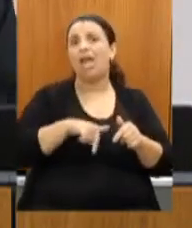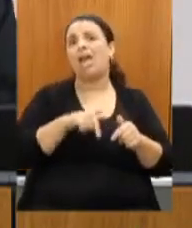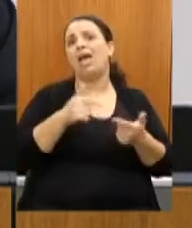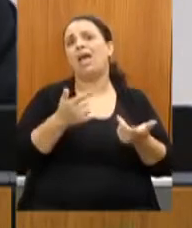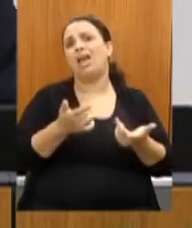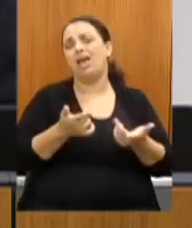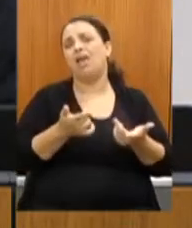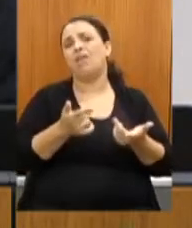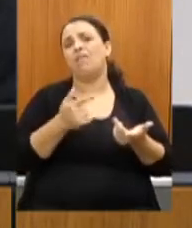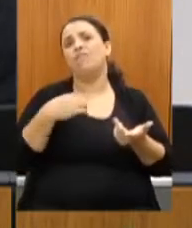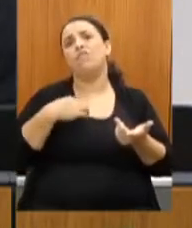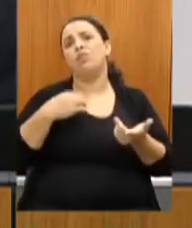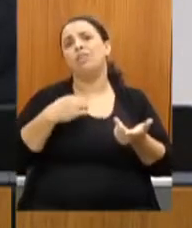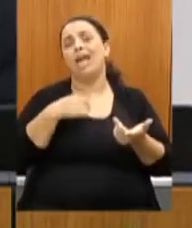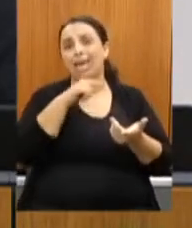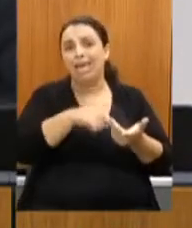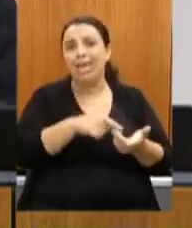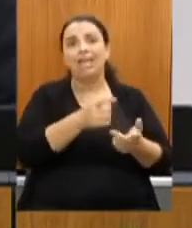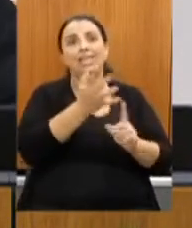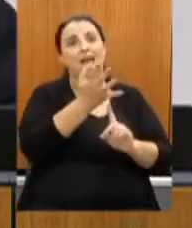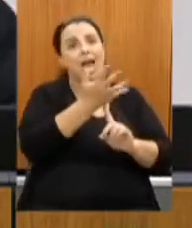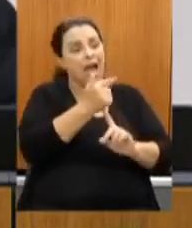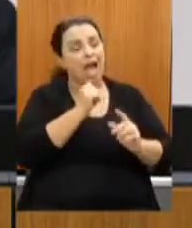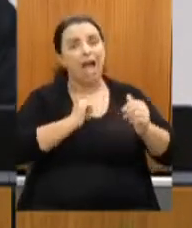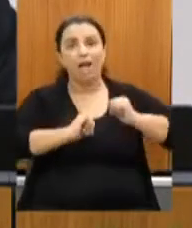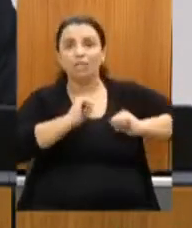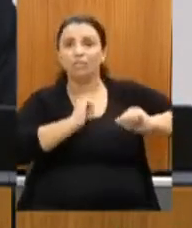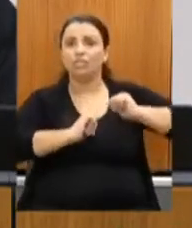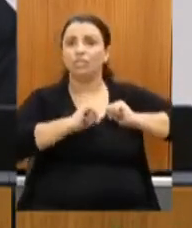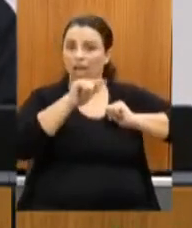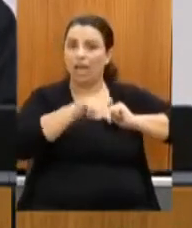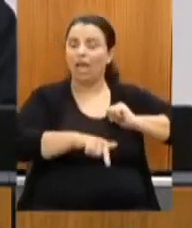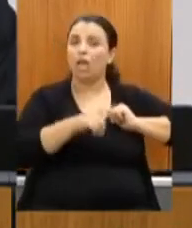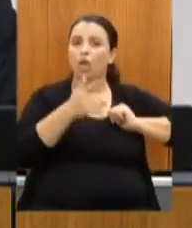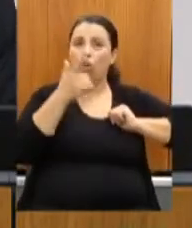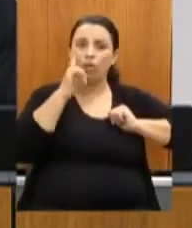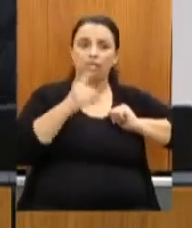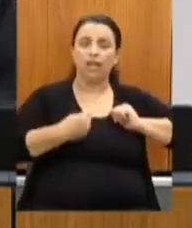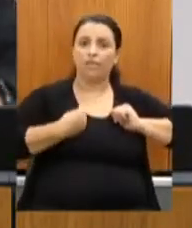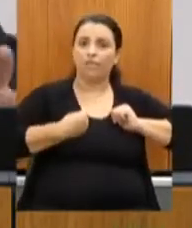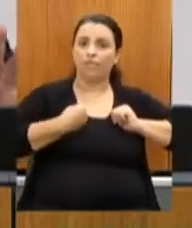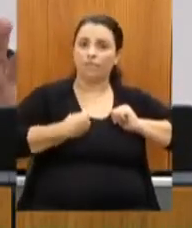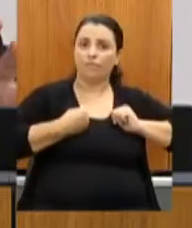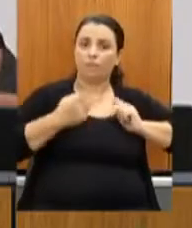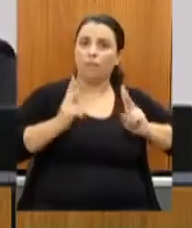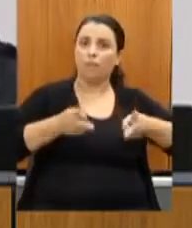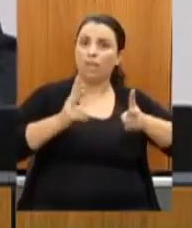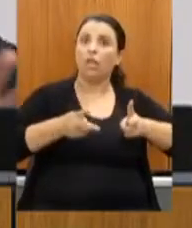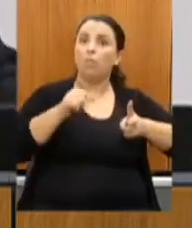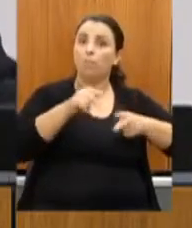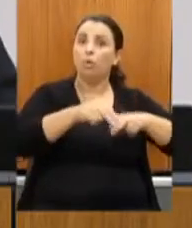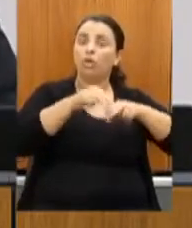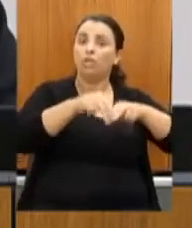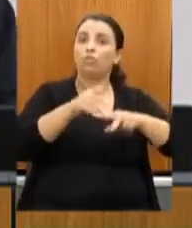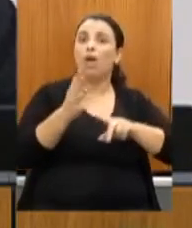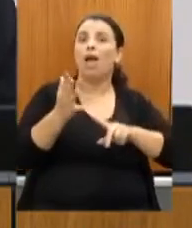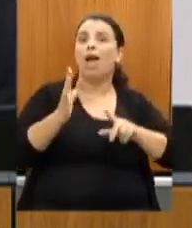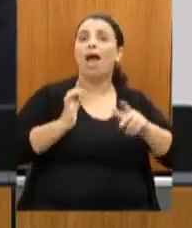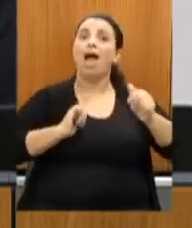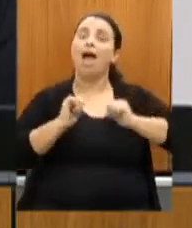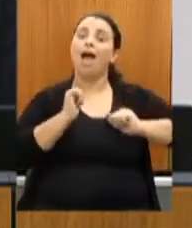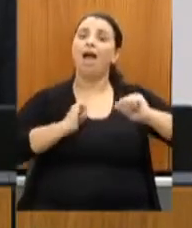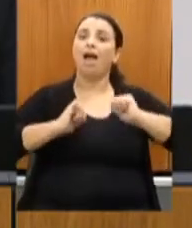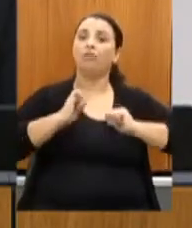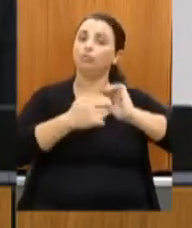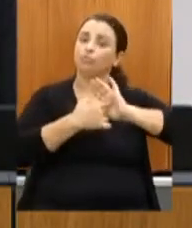vivem da arte, que vivem dessa economia criativa que está congelada, que está paralisada.